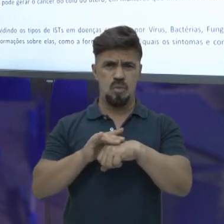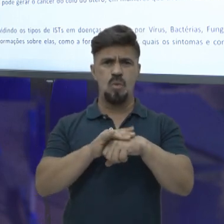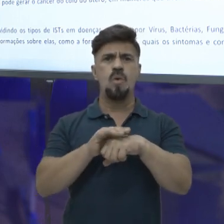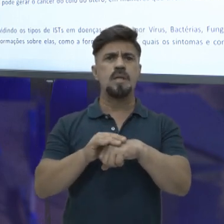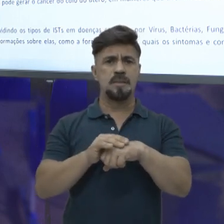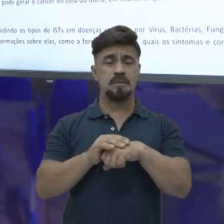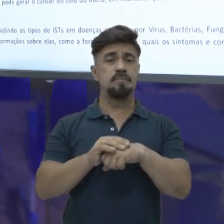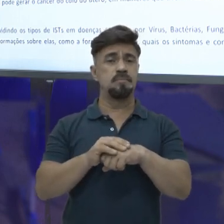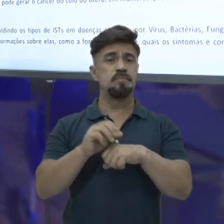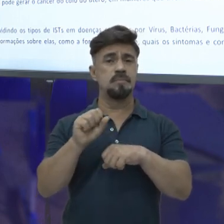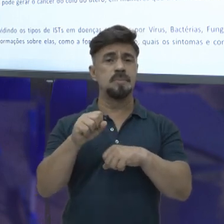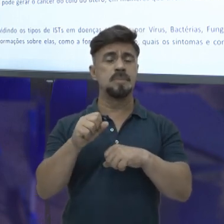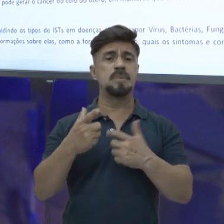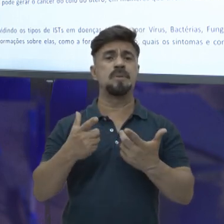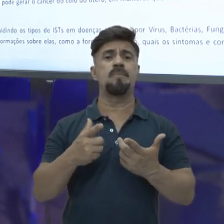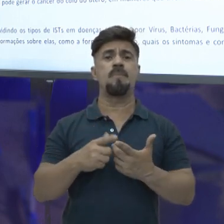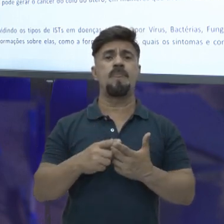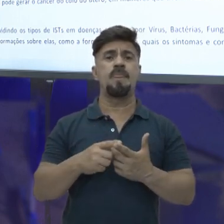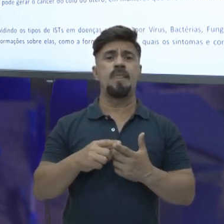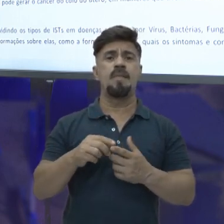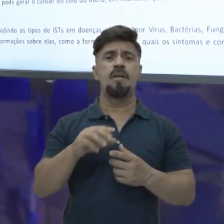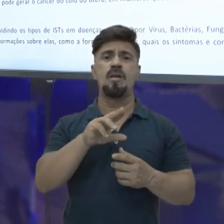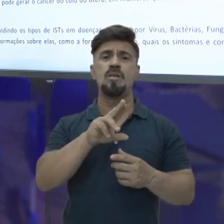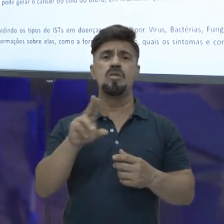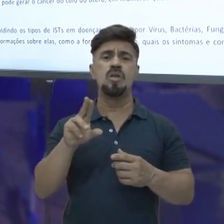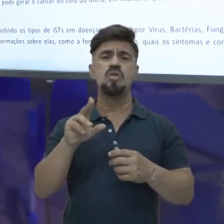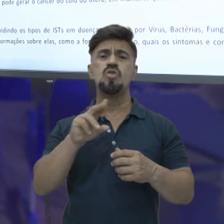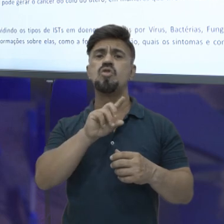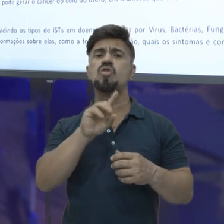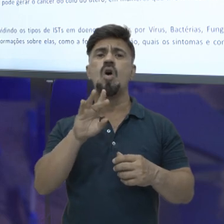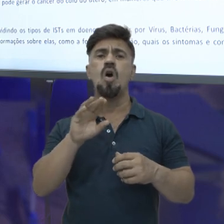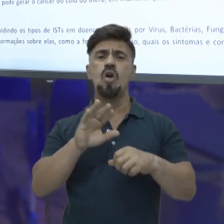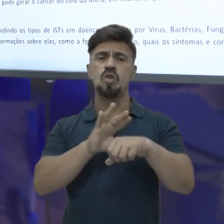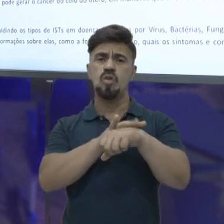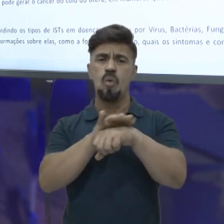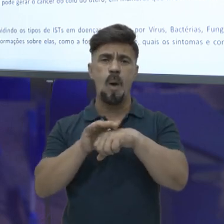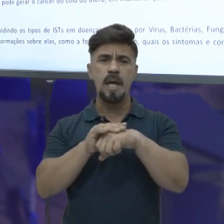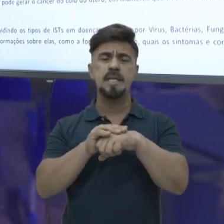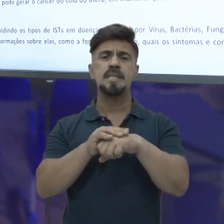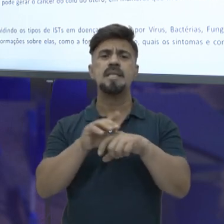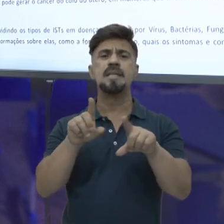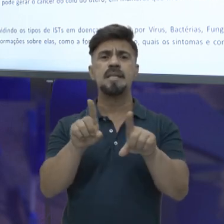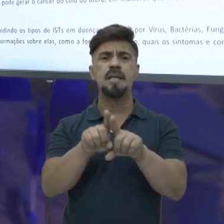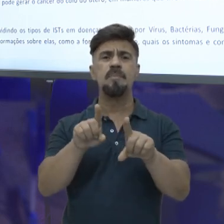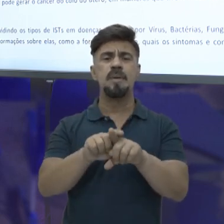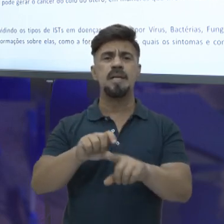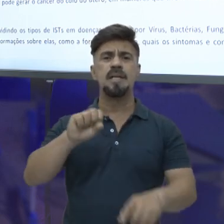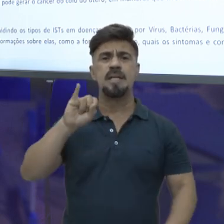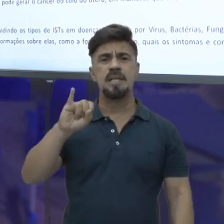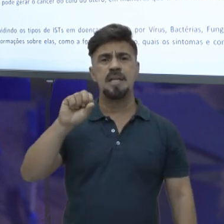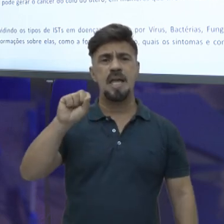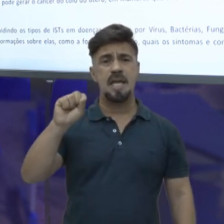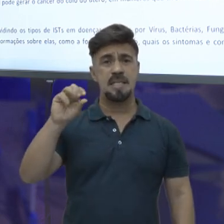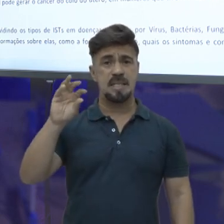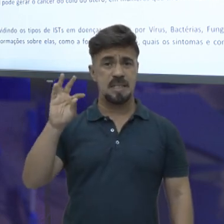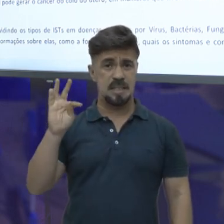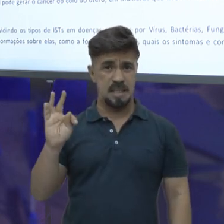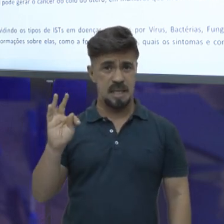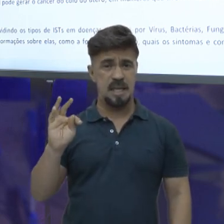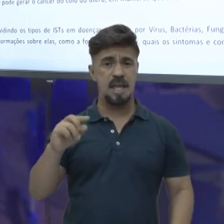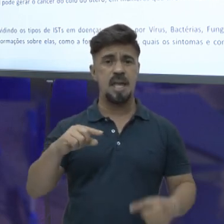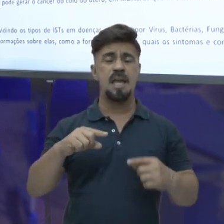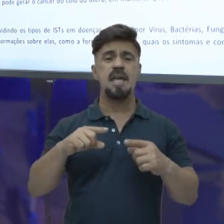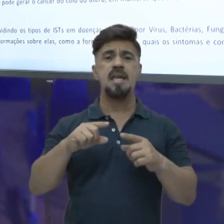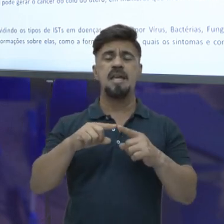transmissíveis. Que detalhe, não são chamadas hoje só de doenças, tá? A gente chama elas de IST, que é